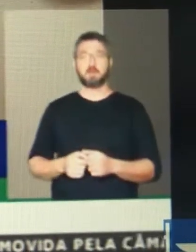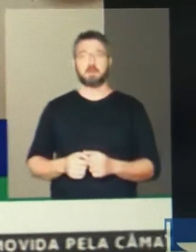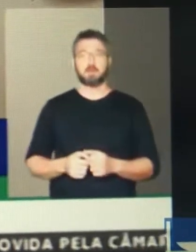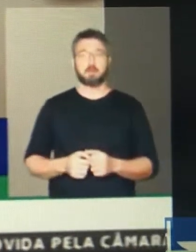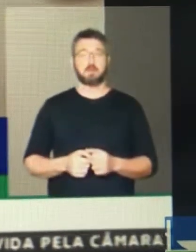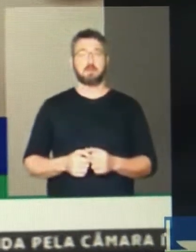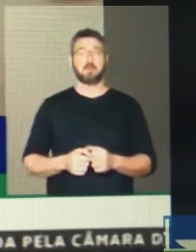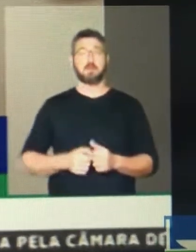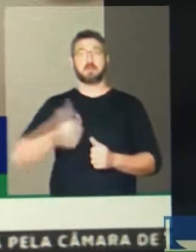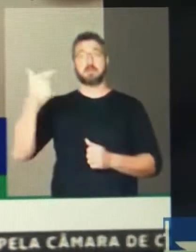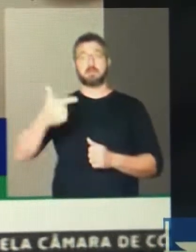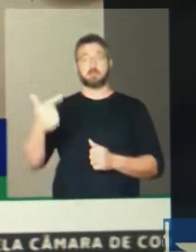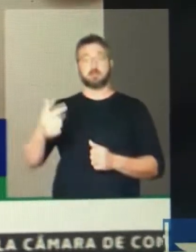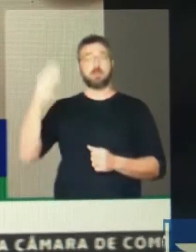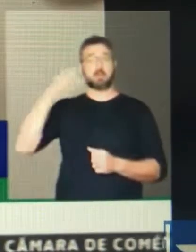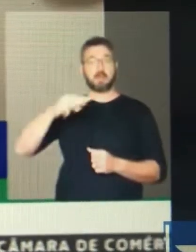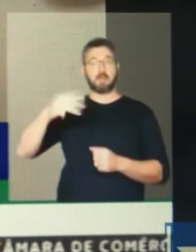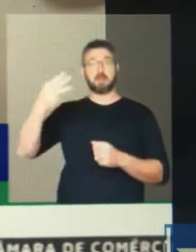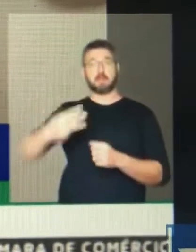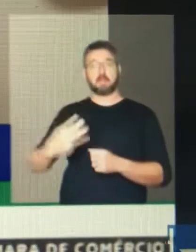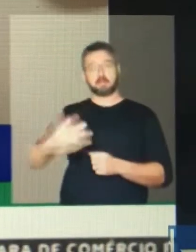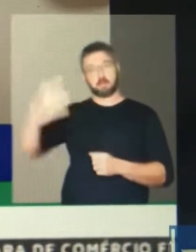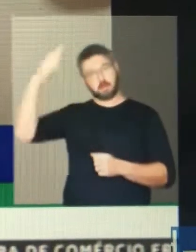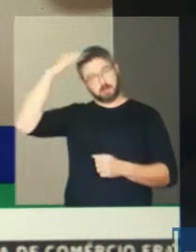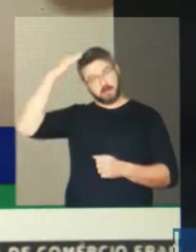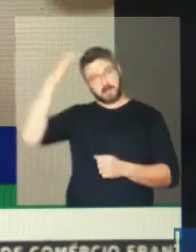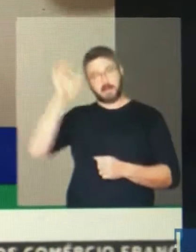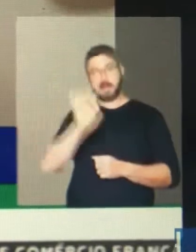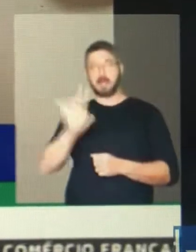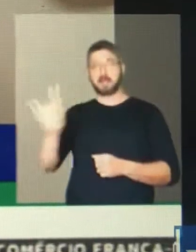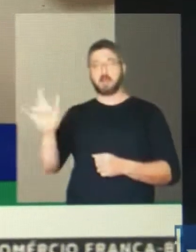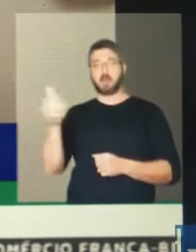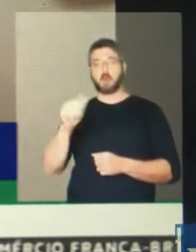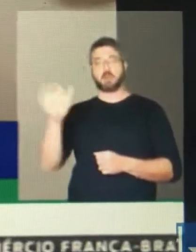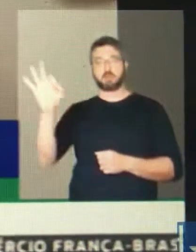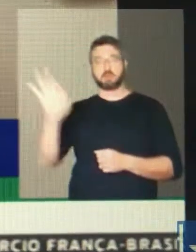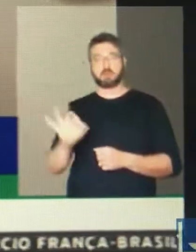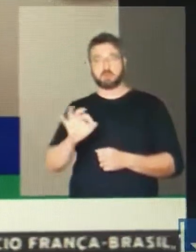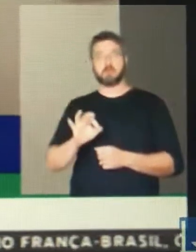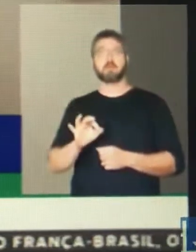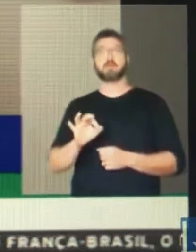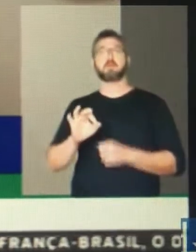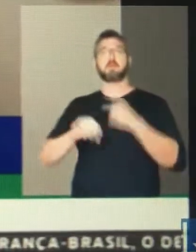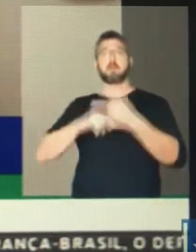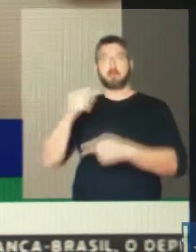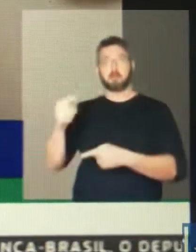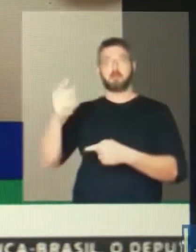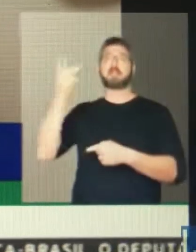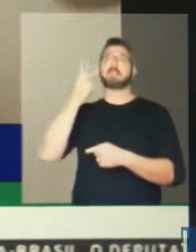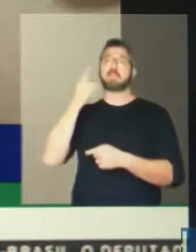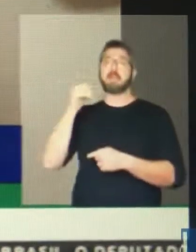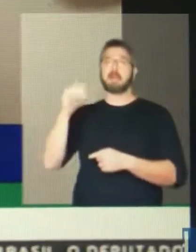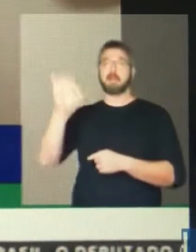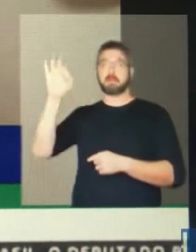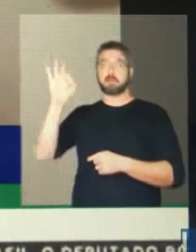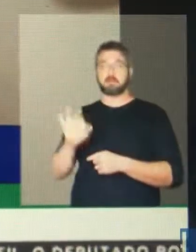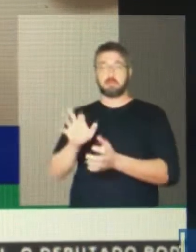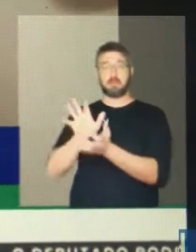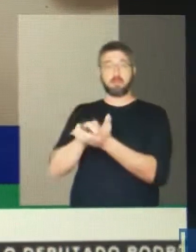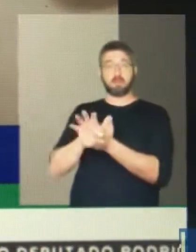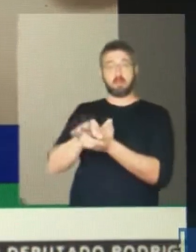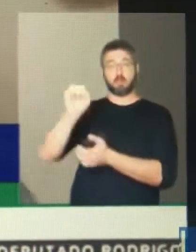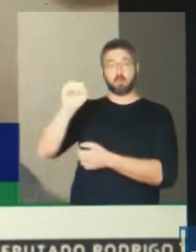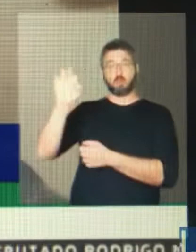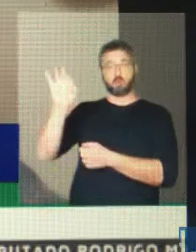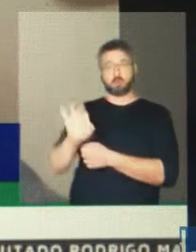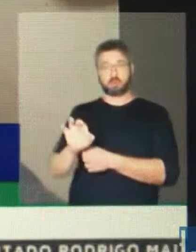Ceará com 10%, Pernambuco com 8% e Minas Gerais com 7%. Neste abismo, colegas